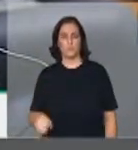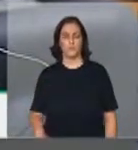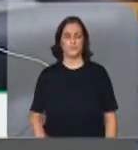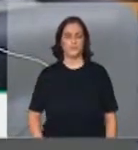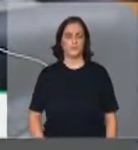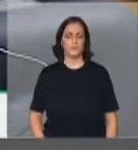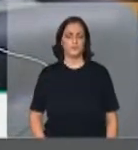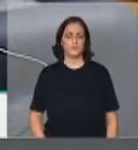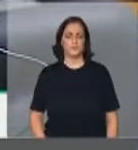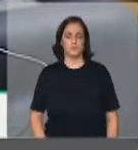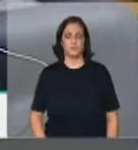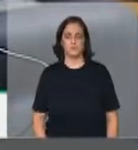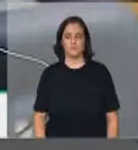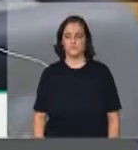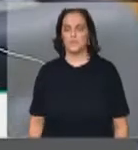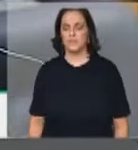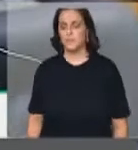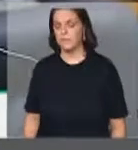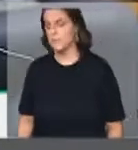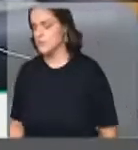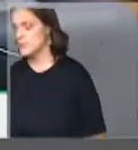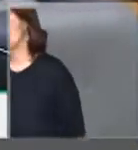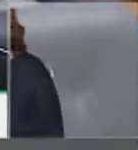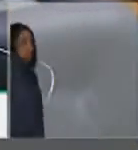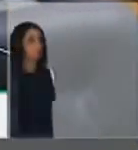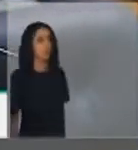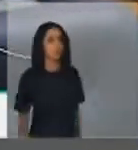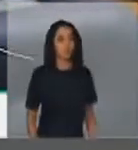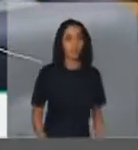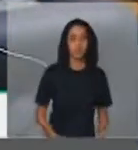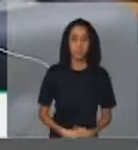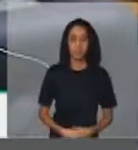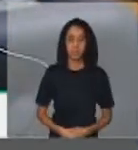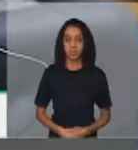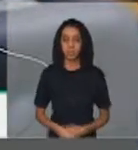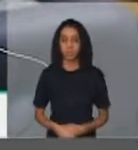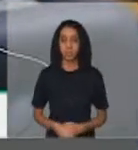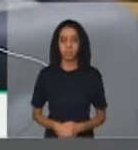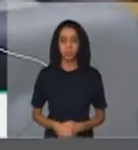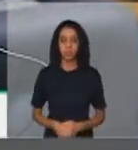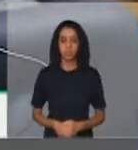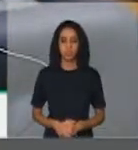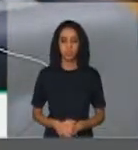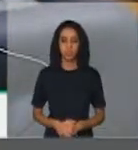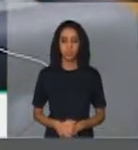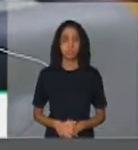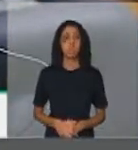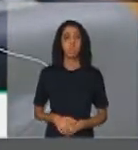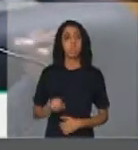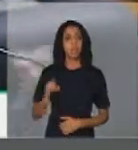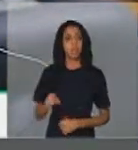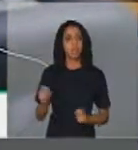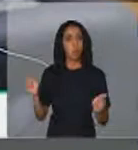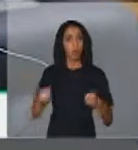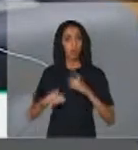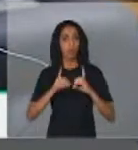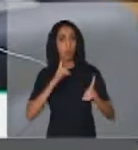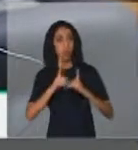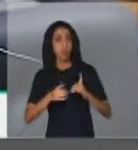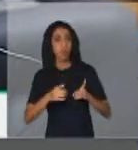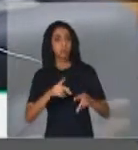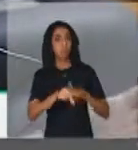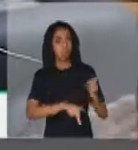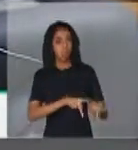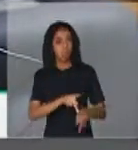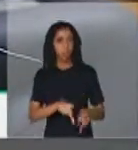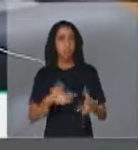homem equilibrado, digno, vereador de primeiro mandato, mas de uma capacidade extraordinária de dialogar com a cidade. Fico alegre